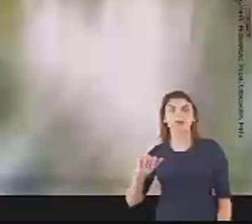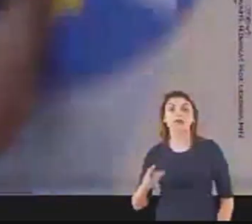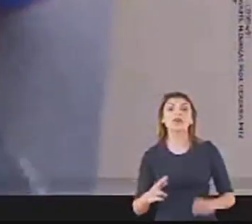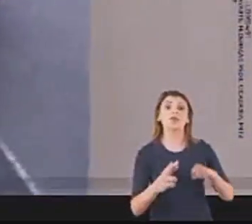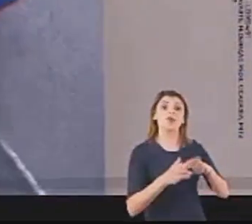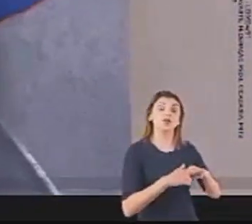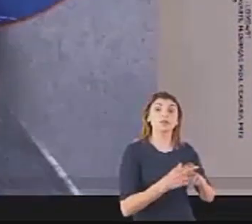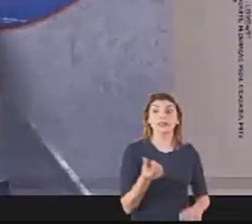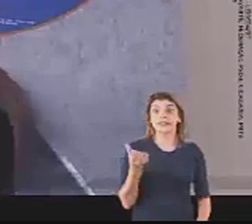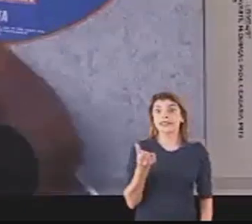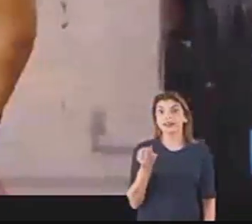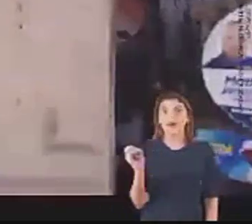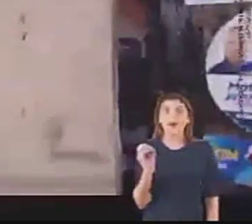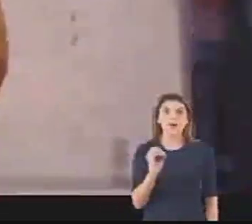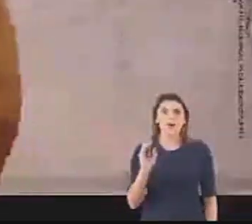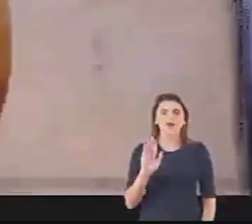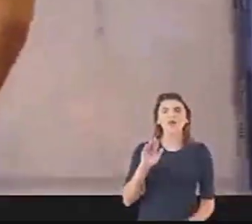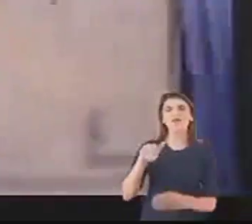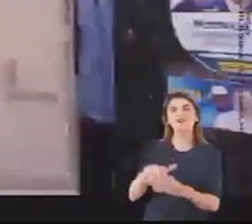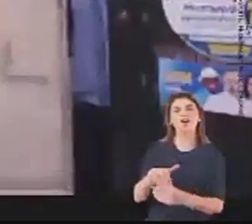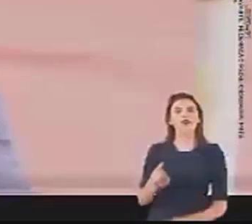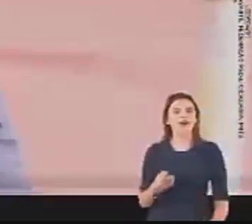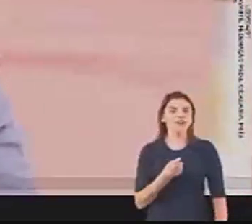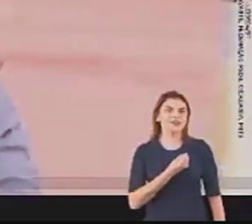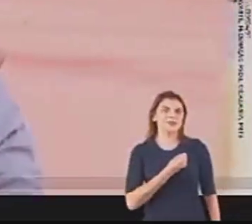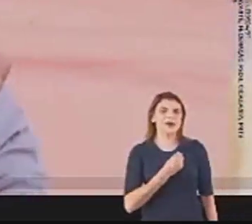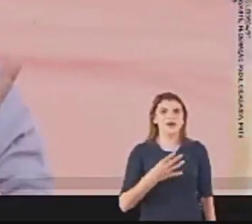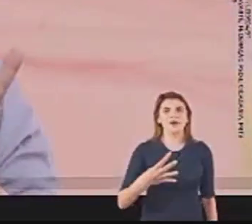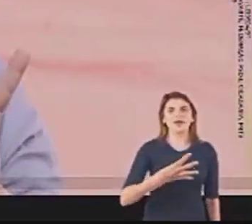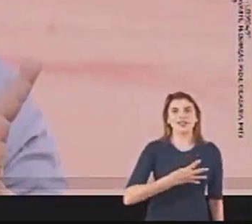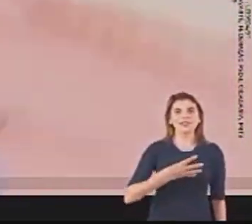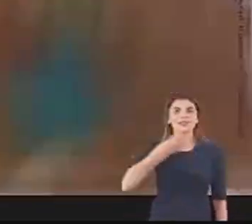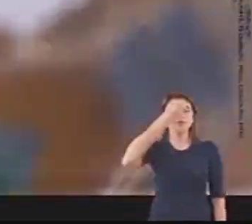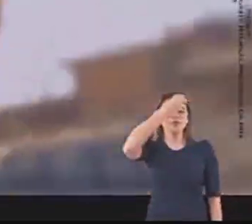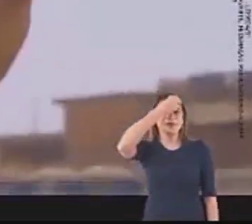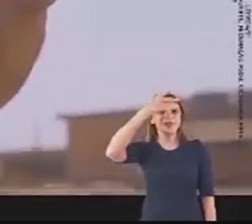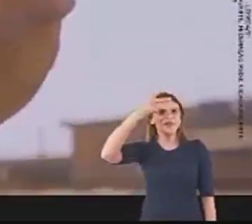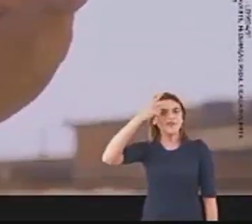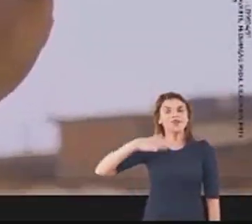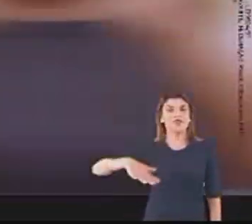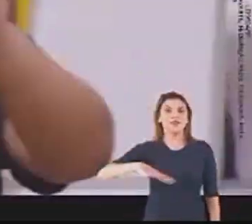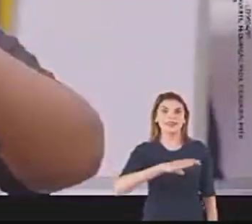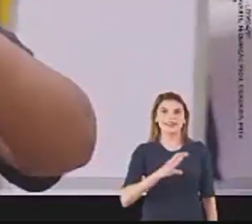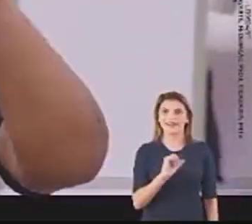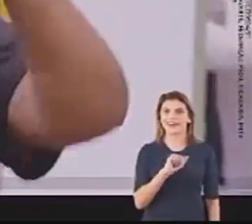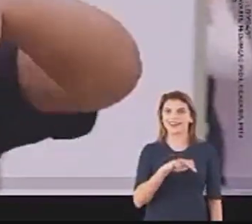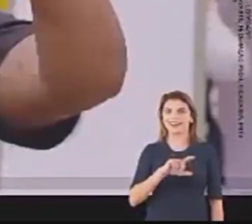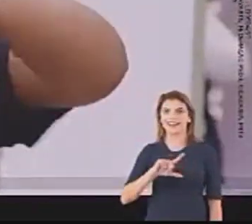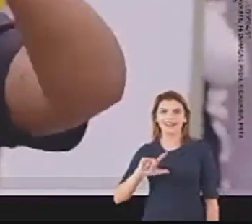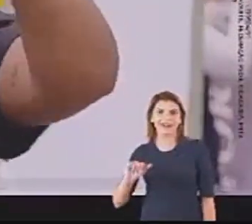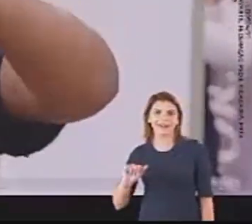E a 6 de outubro é 44. Prefeito Márcio Canela.